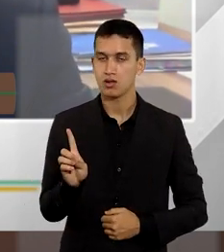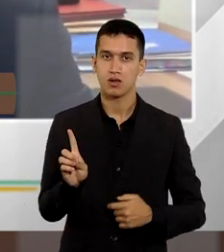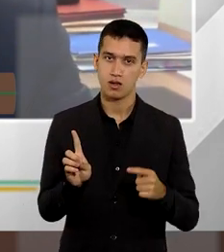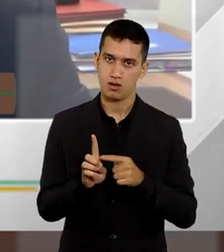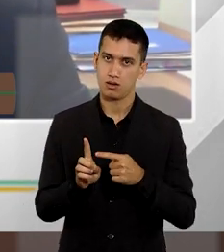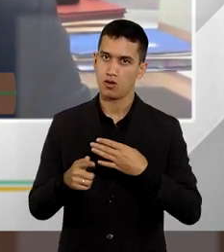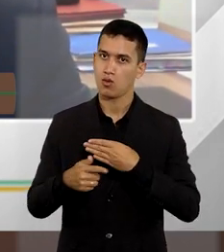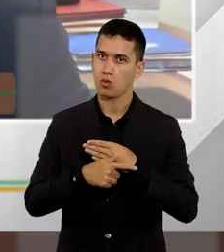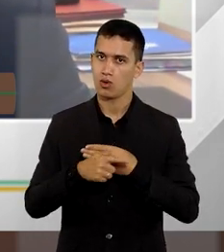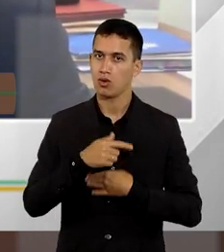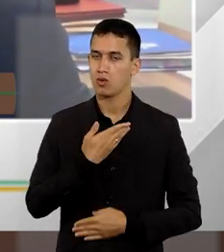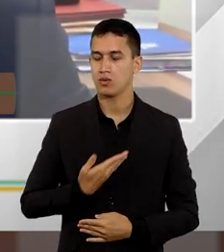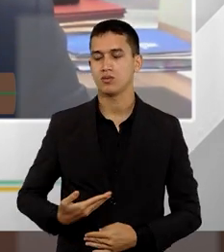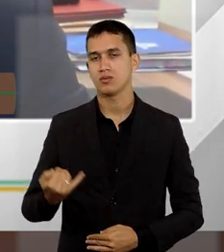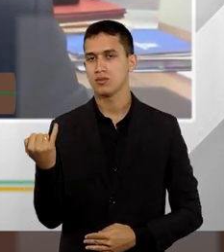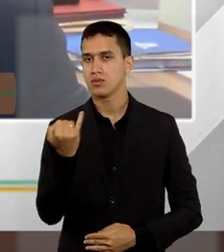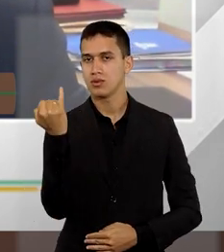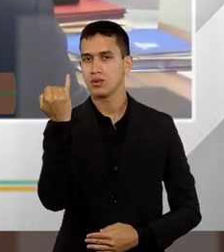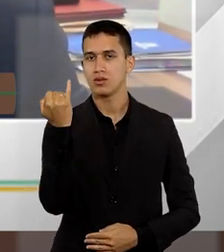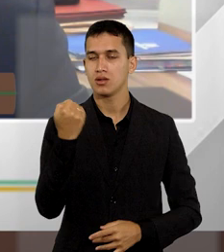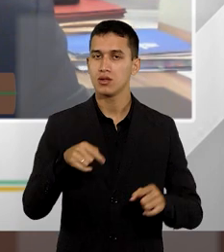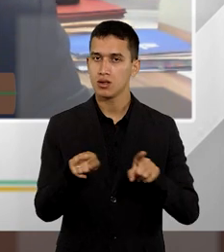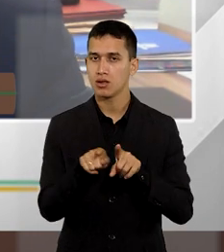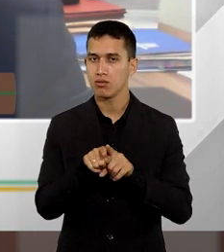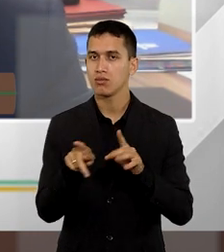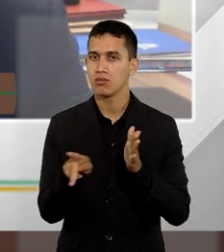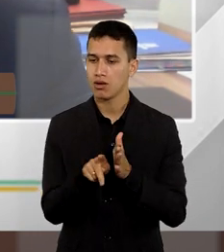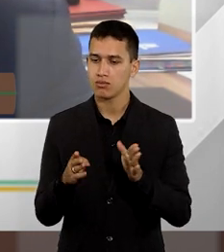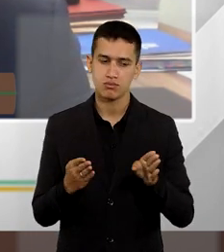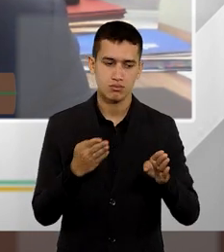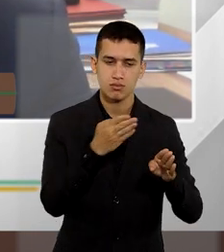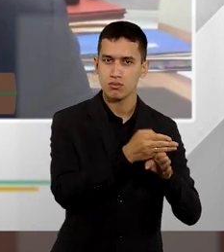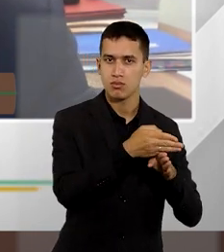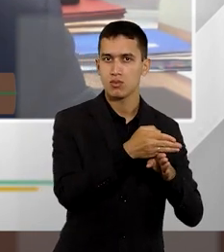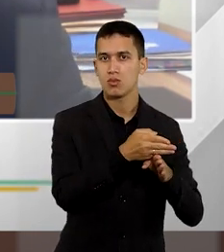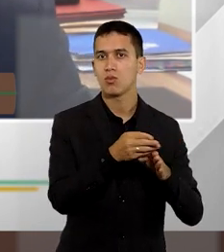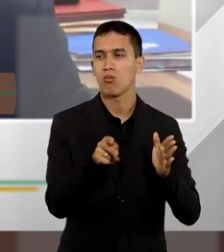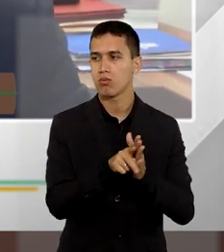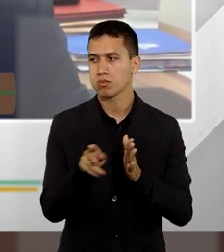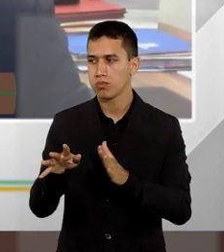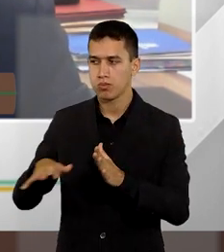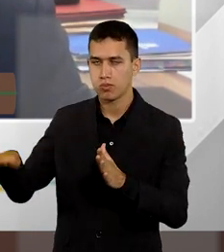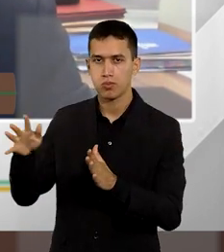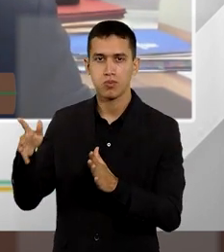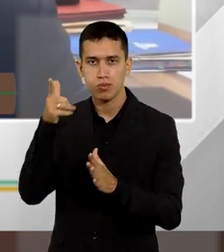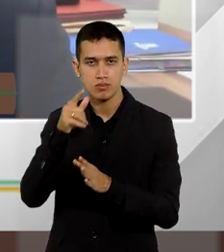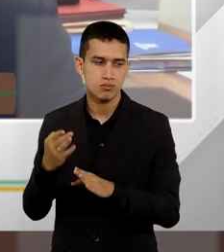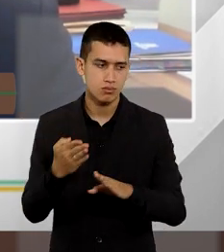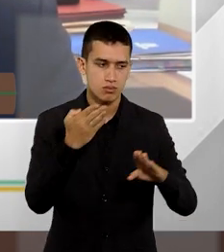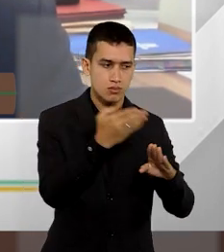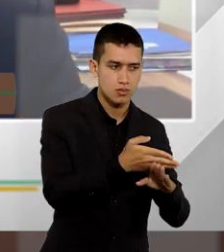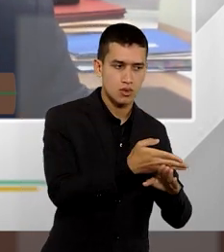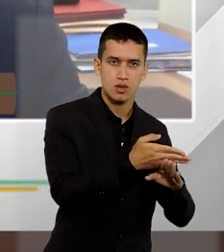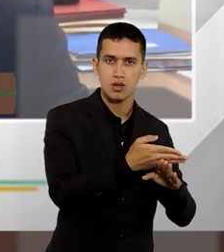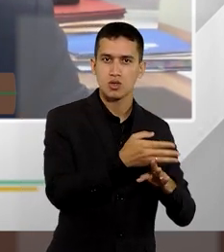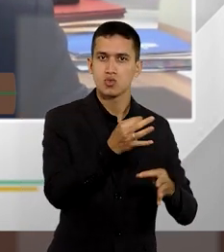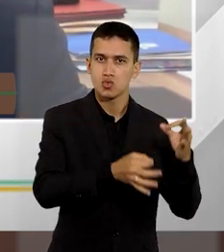importante, e sobretudo de acesso à própria justiça, ao judiciário, e também